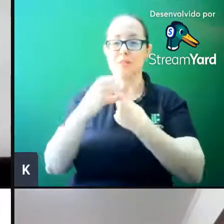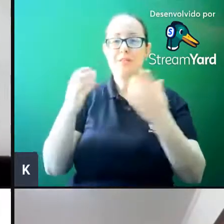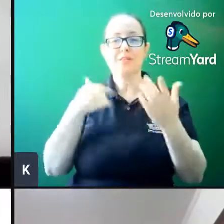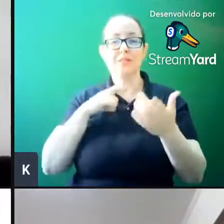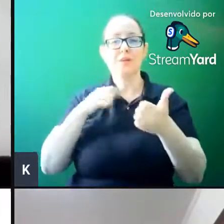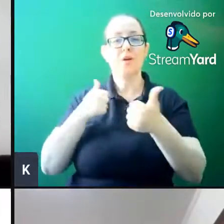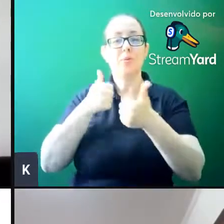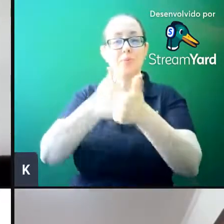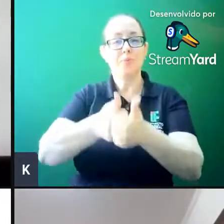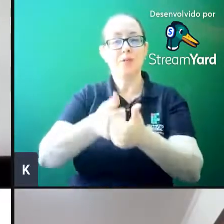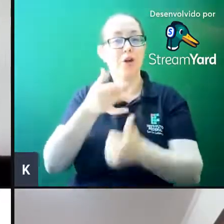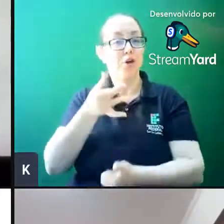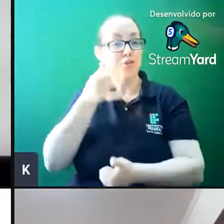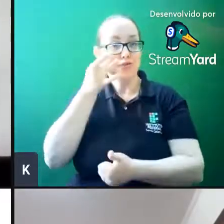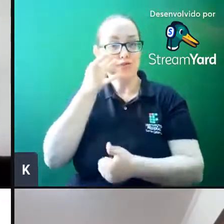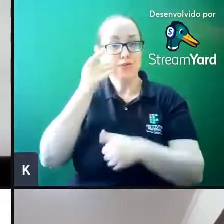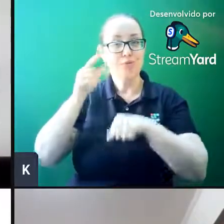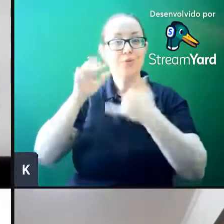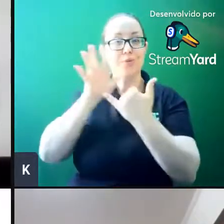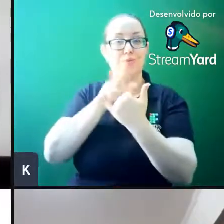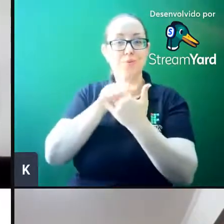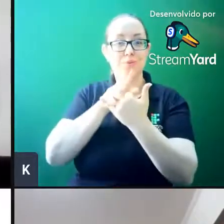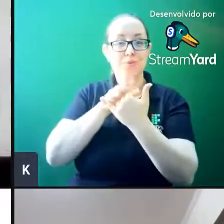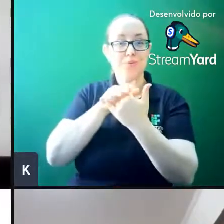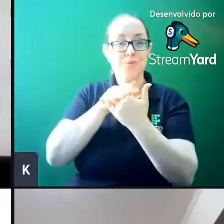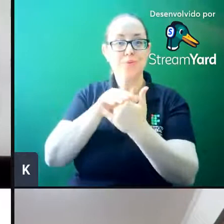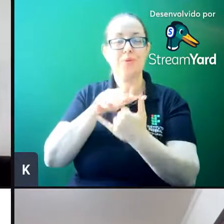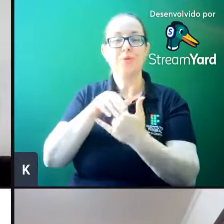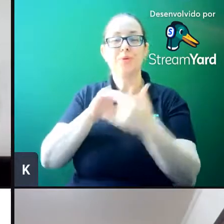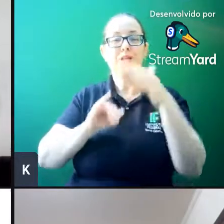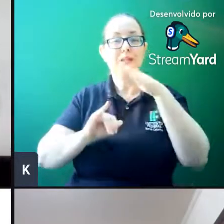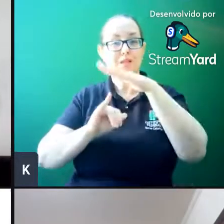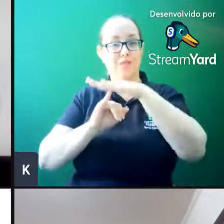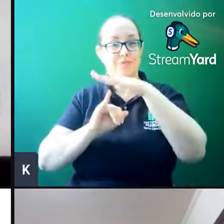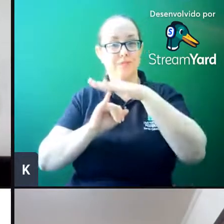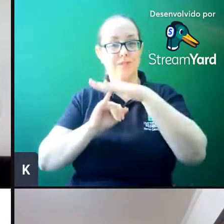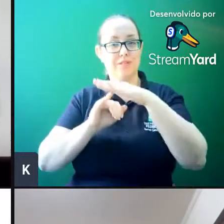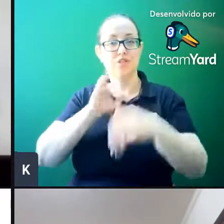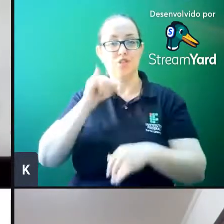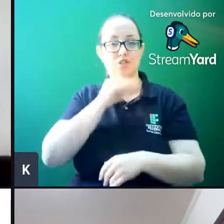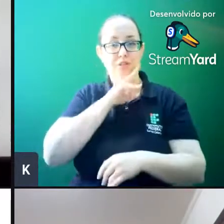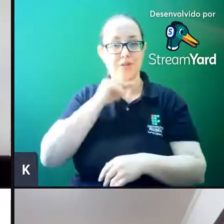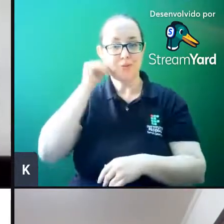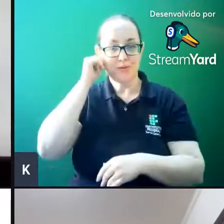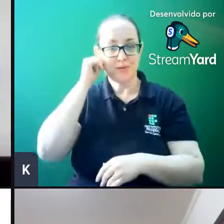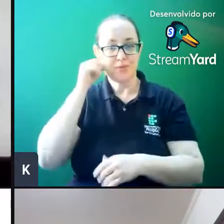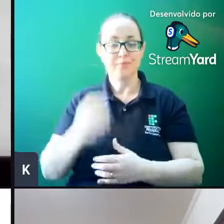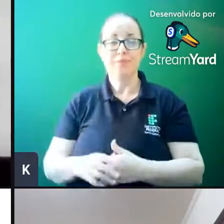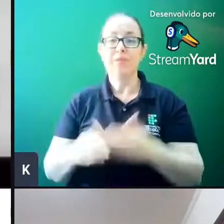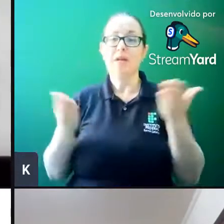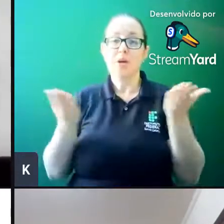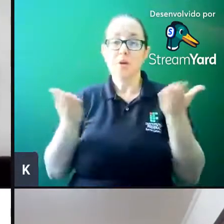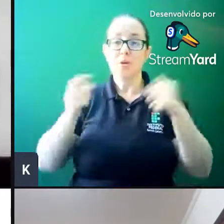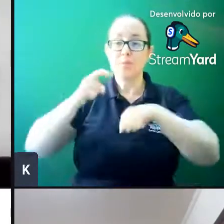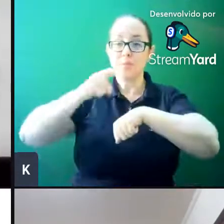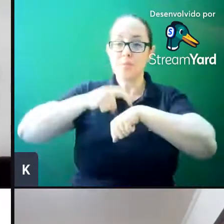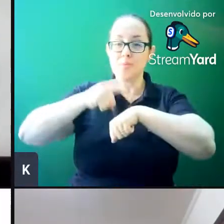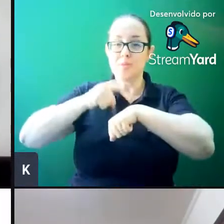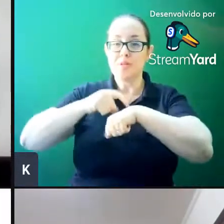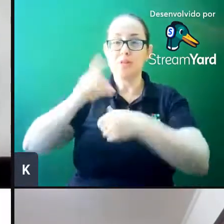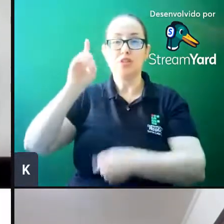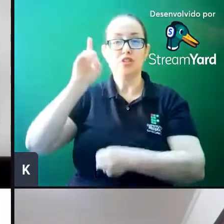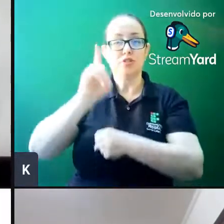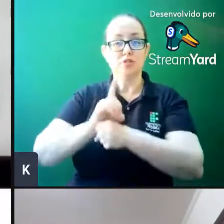vivo, nesse momento, pelo canal do IFSC de Jaraguá do Sul, no YouTube. Neste momento, a sua fala, eu convido o diretor de